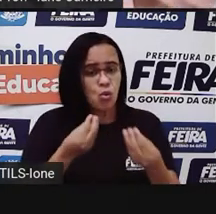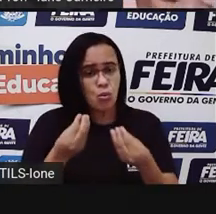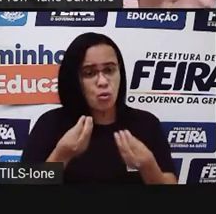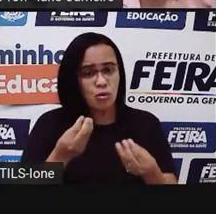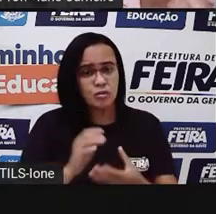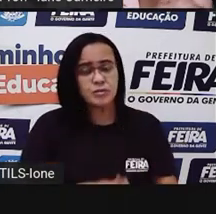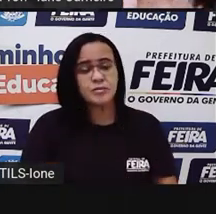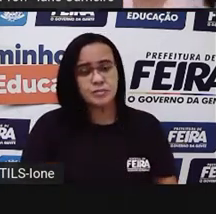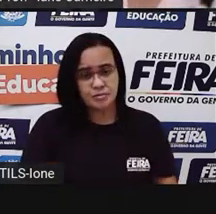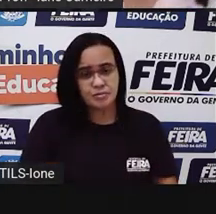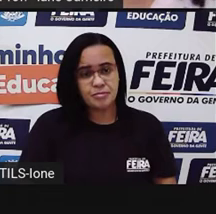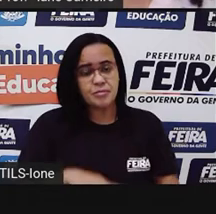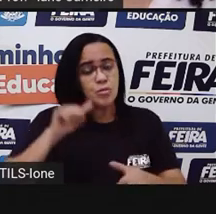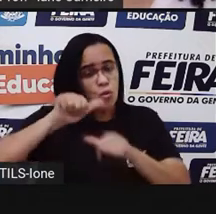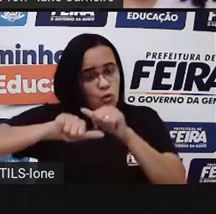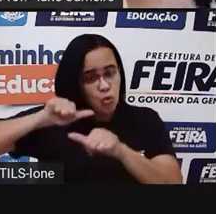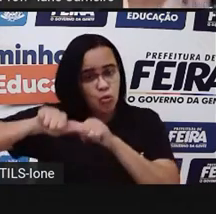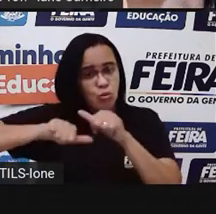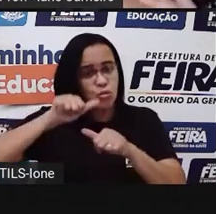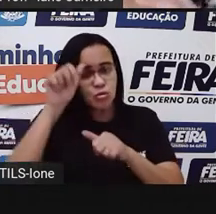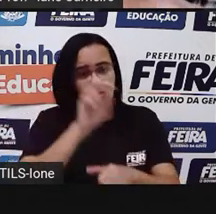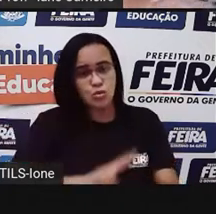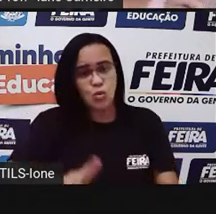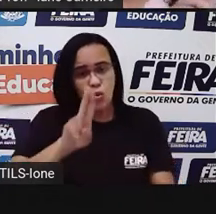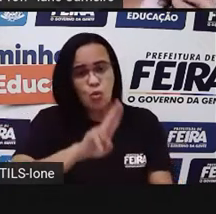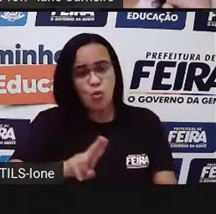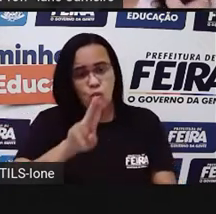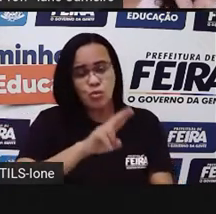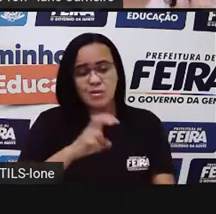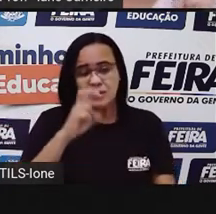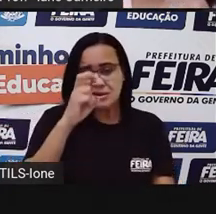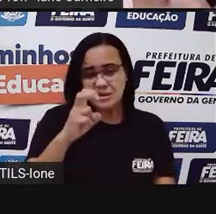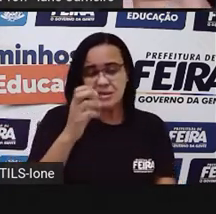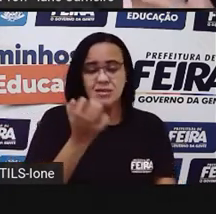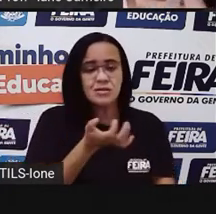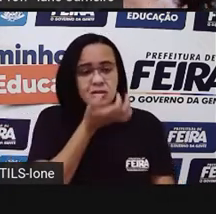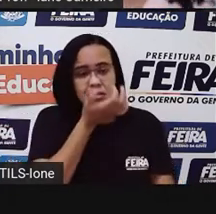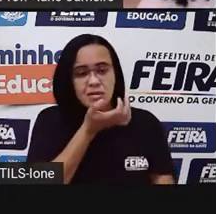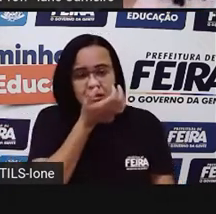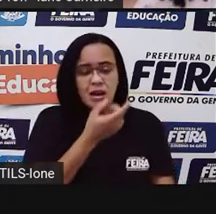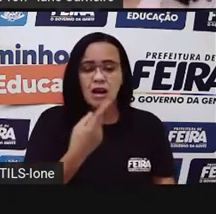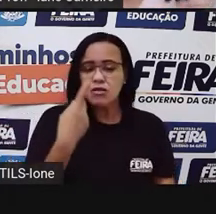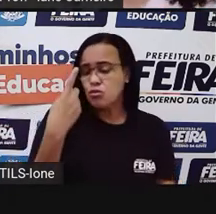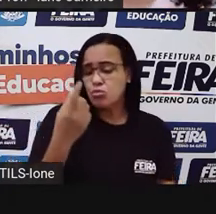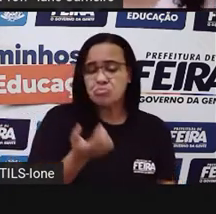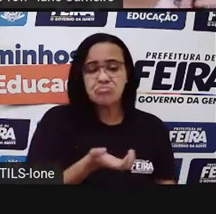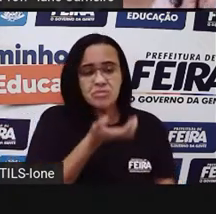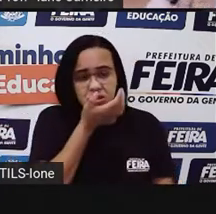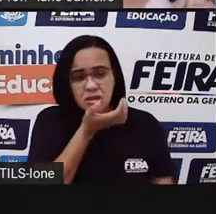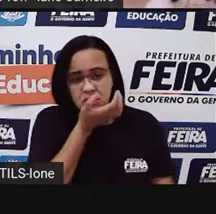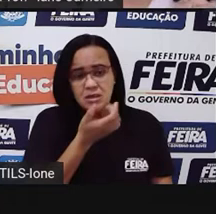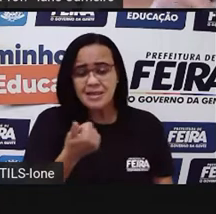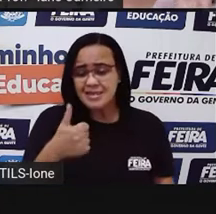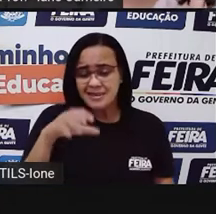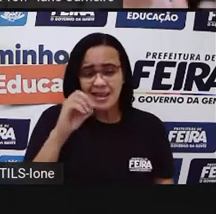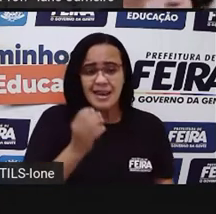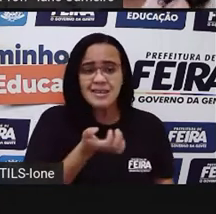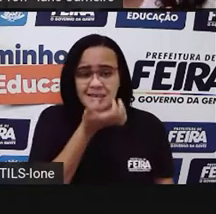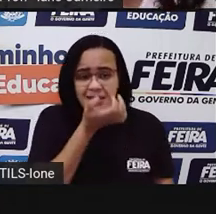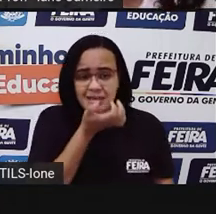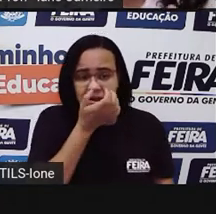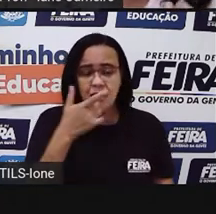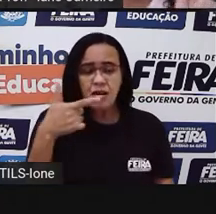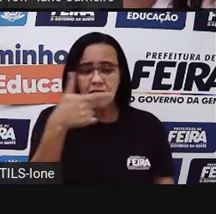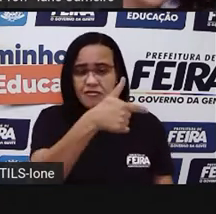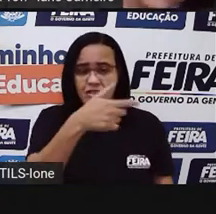ser a moeda do real. Então, eu posso usar os 5 centavos, 1 centavo, 10, né? 25, como a gente